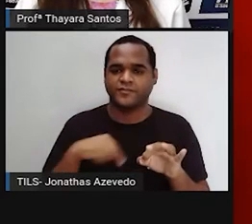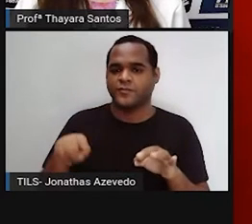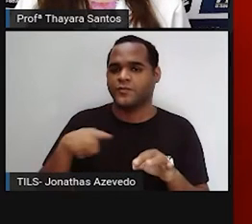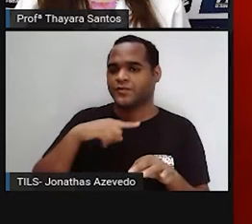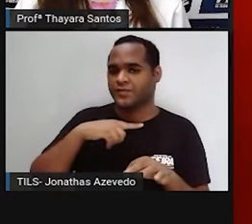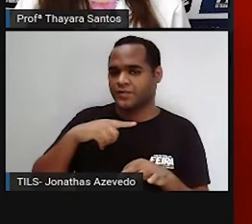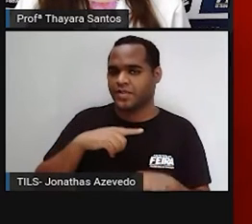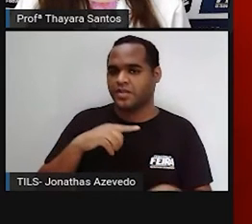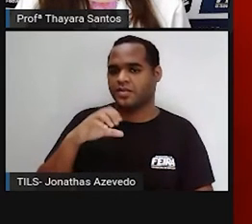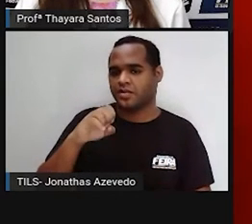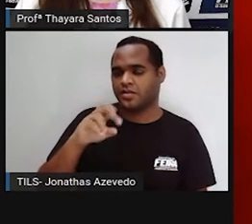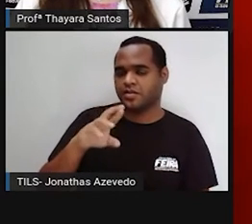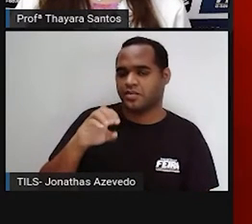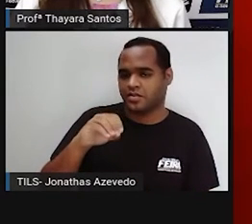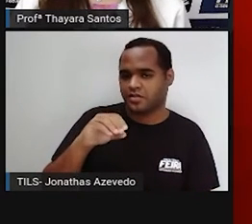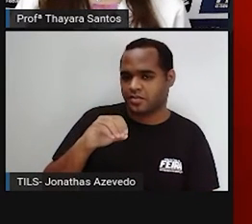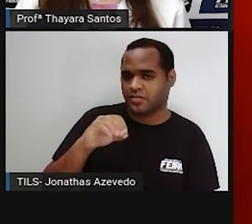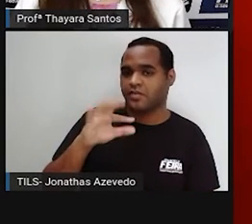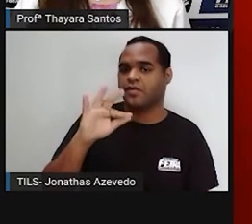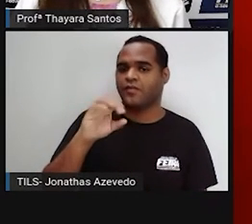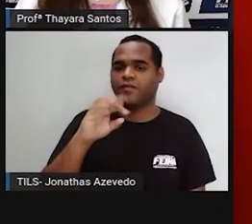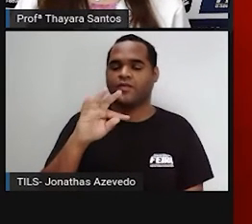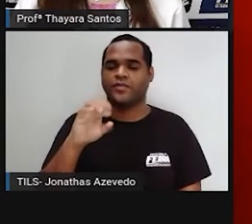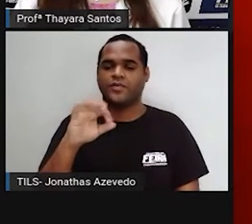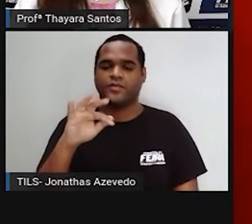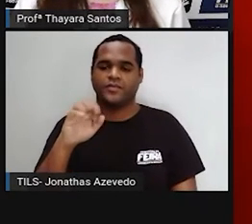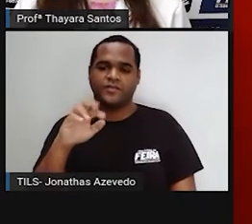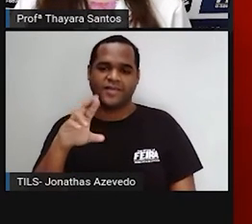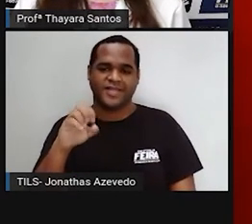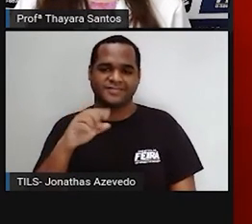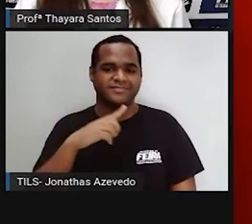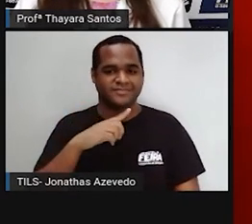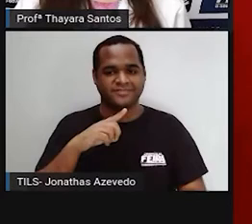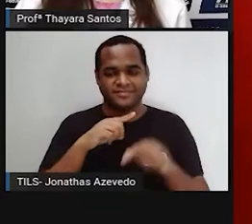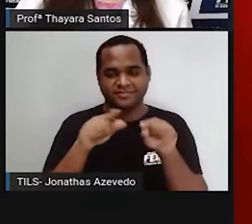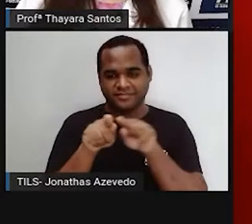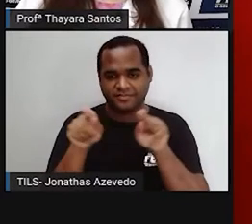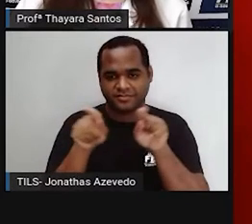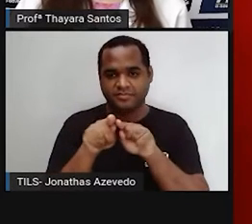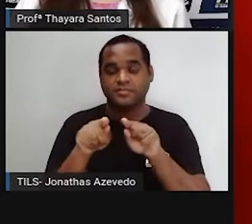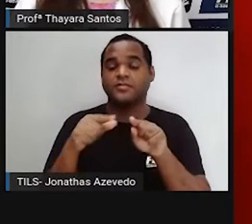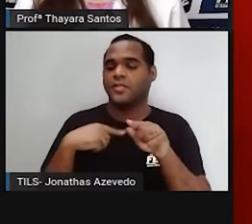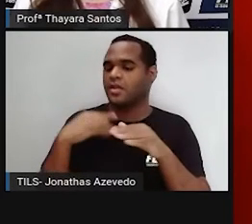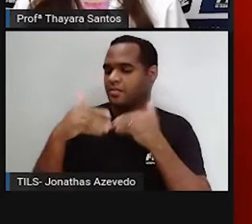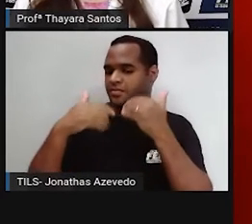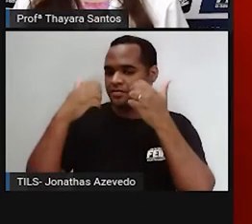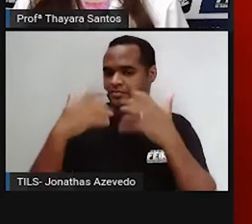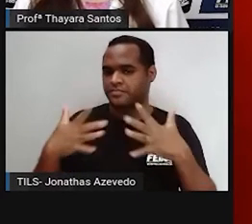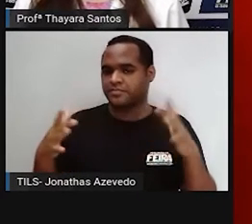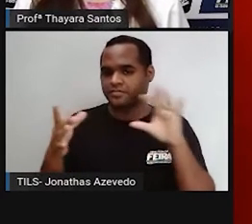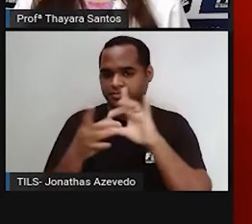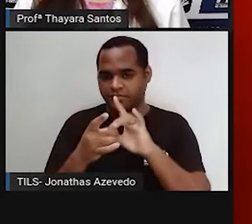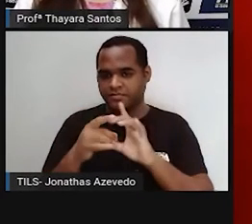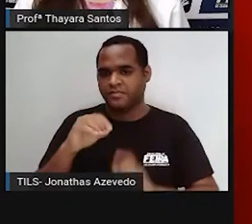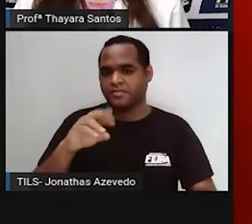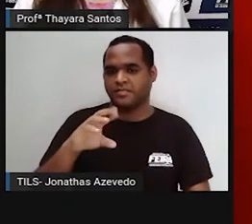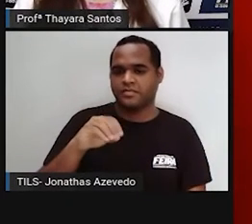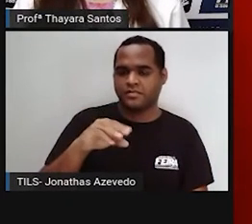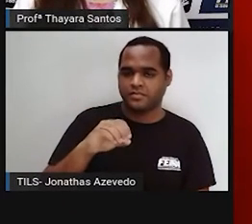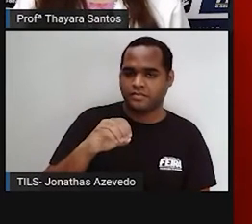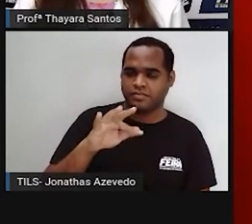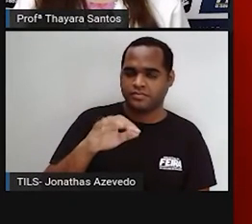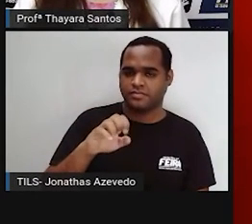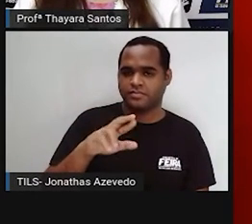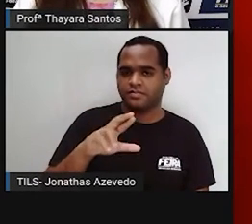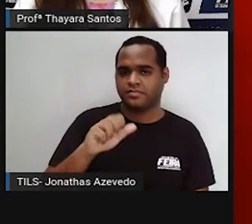a fotosfera também aqui, que é a zona de transição entre a cromósfera e a coroa.